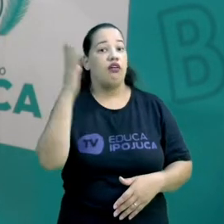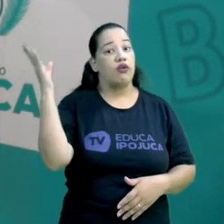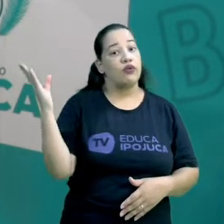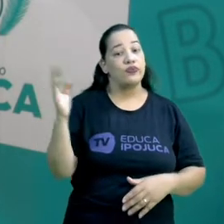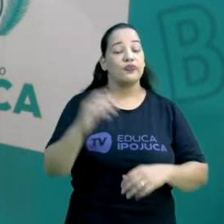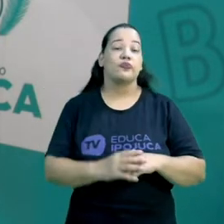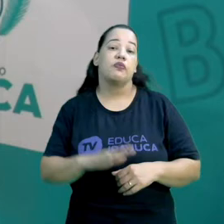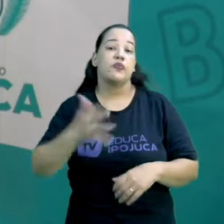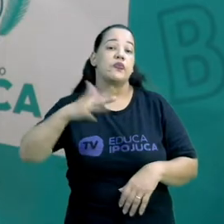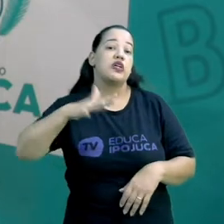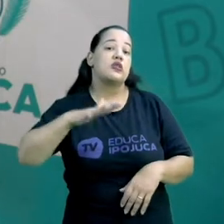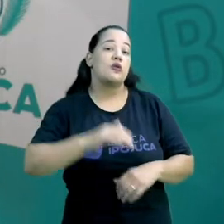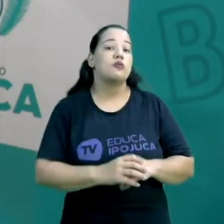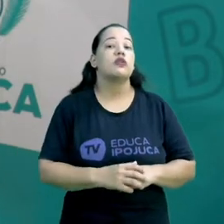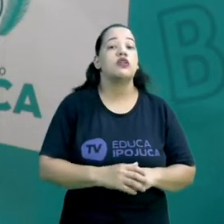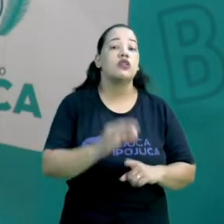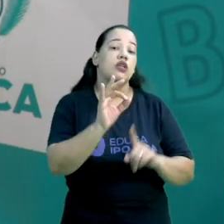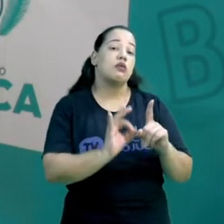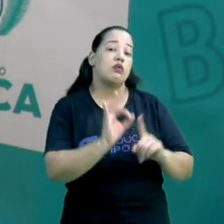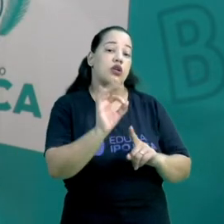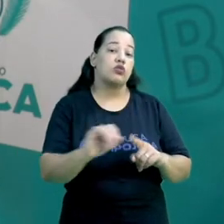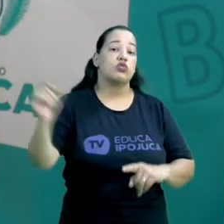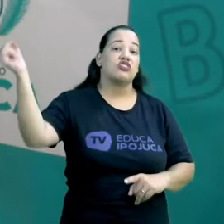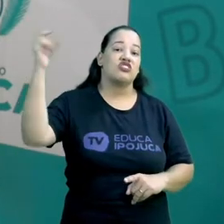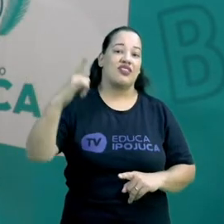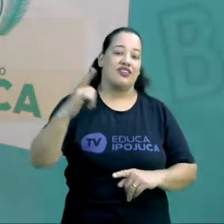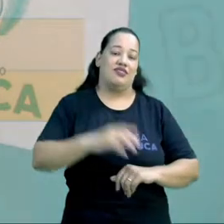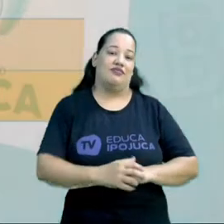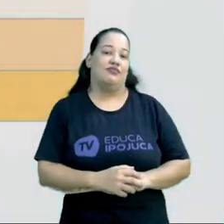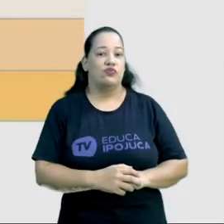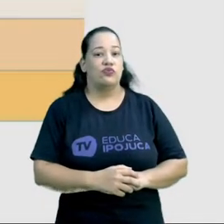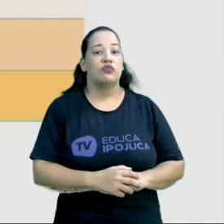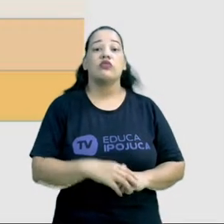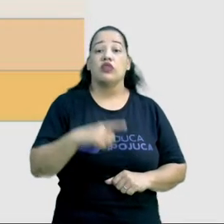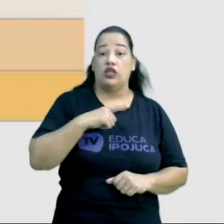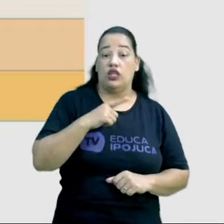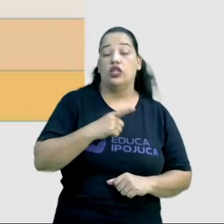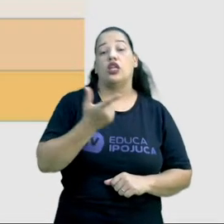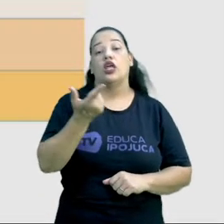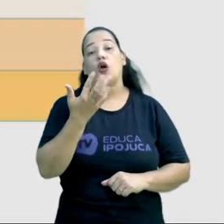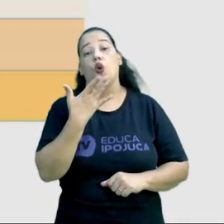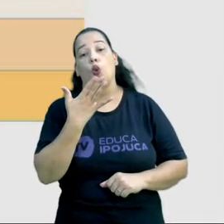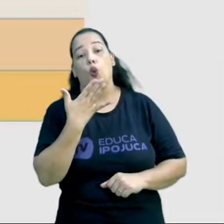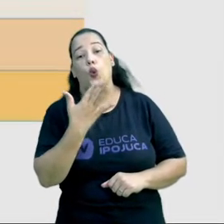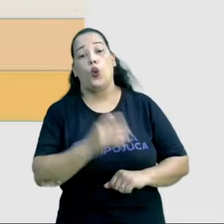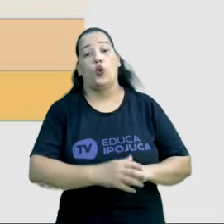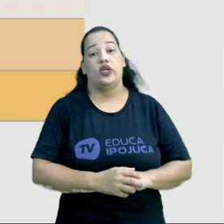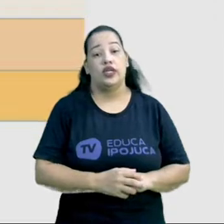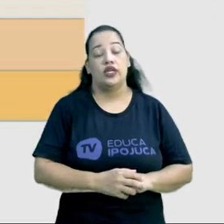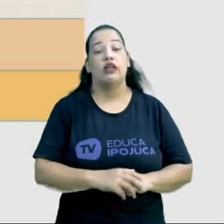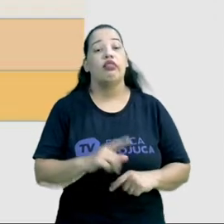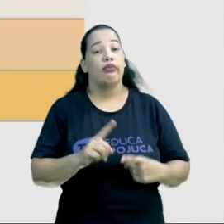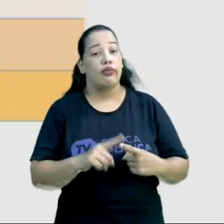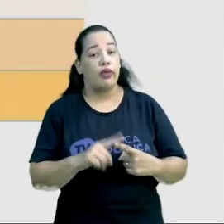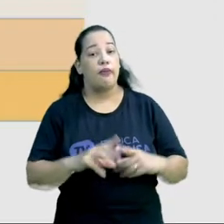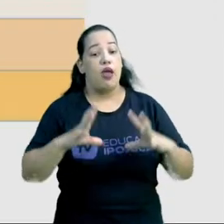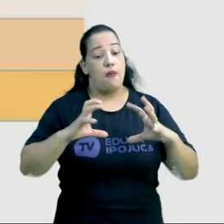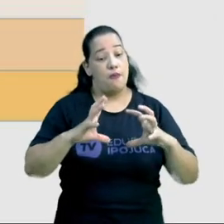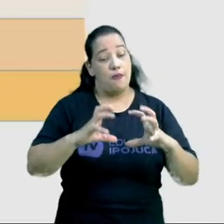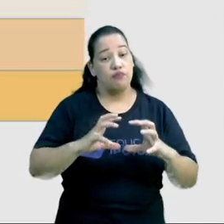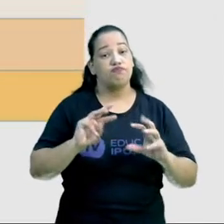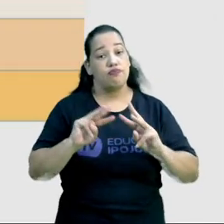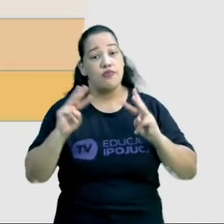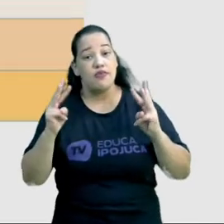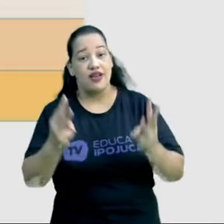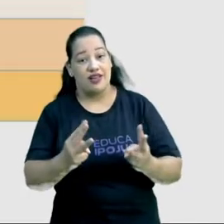menos, a temperatura de cada estrela, a sua cor, certo? A sua massa, o